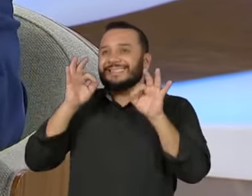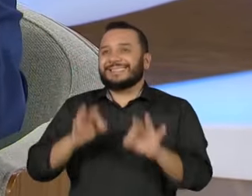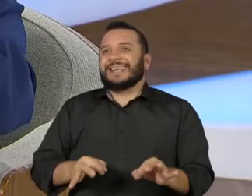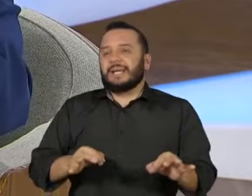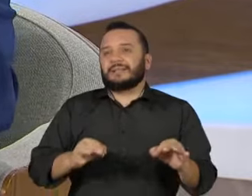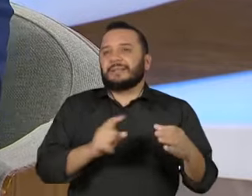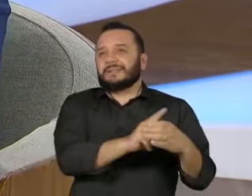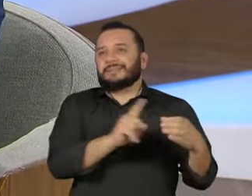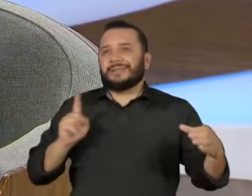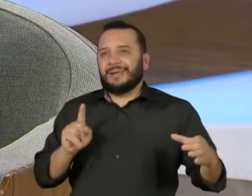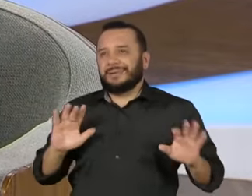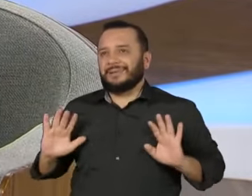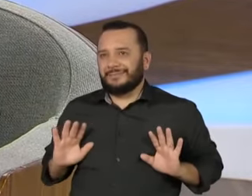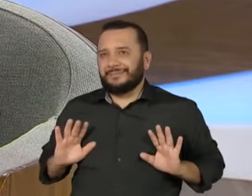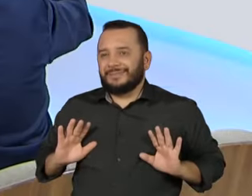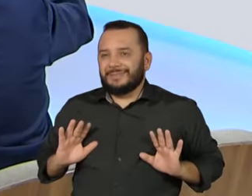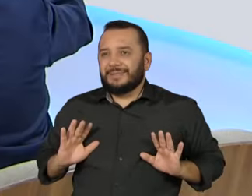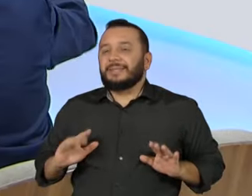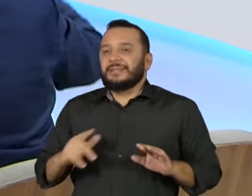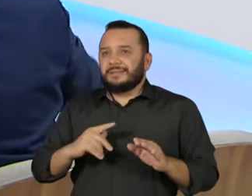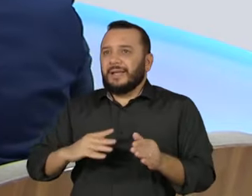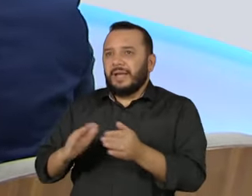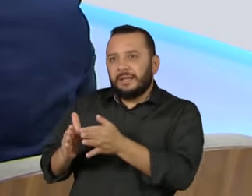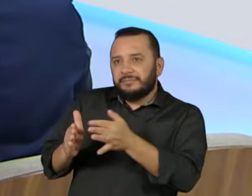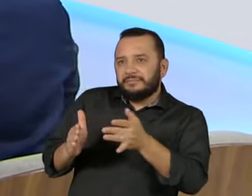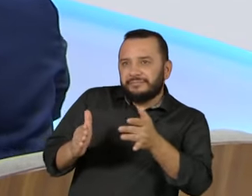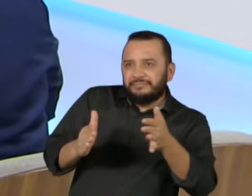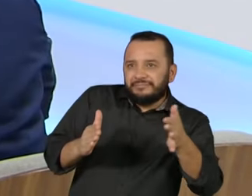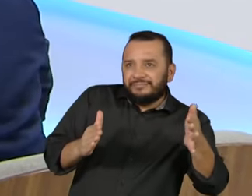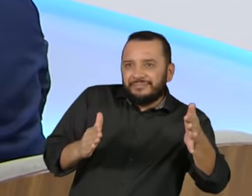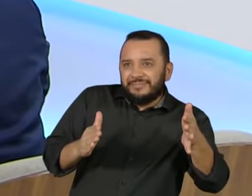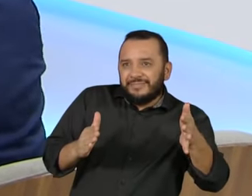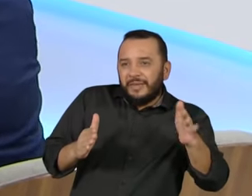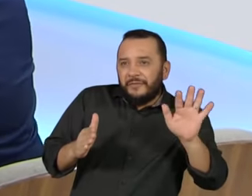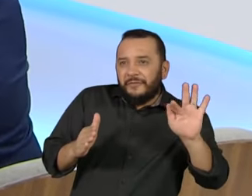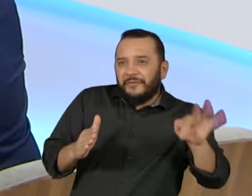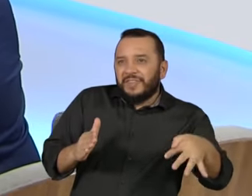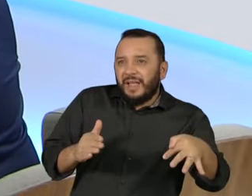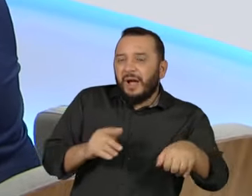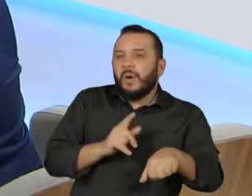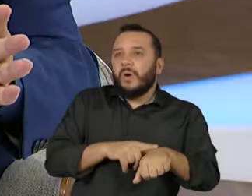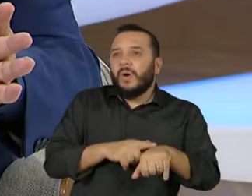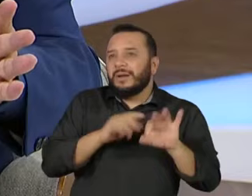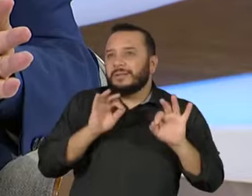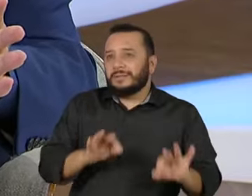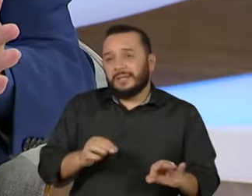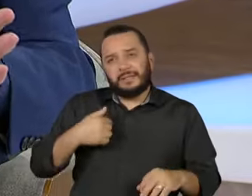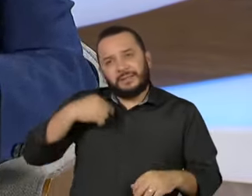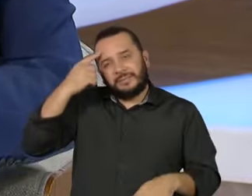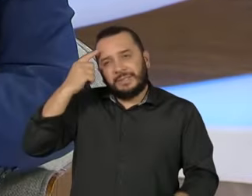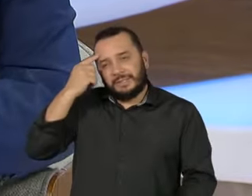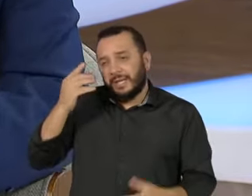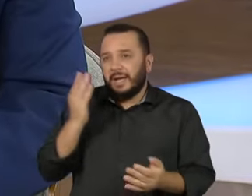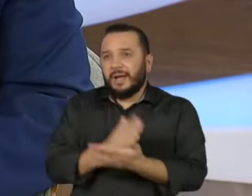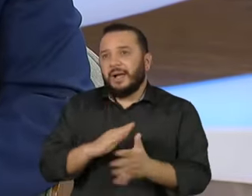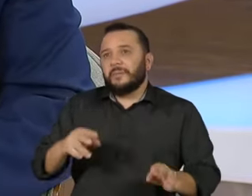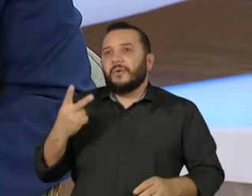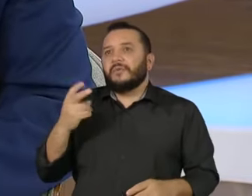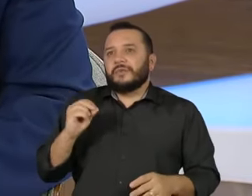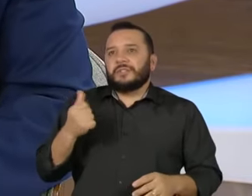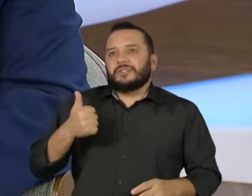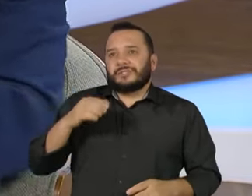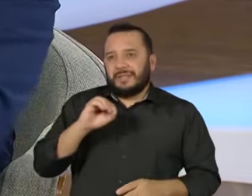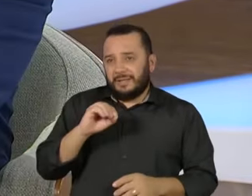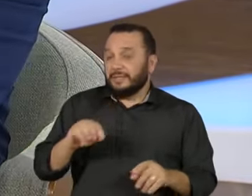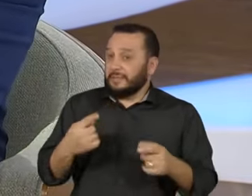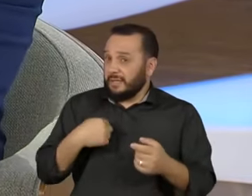saber a hora desse ciclo chegar ao final. Eu achei, Malu, que esse ciclo tinha chegado ao final em 2010. Tanto que eu não disputei